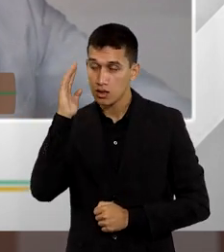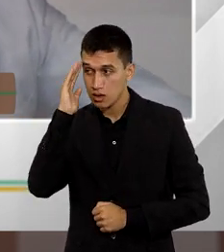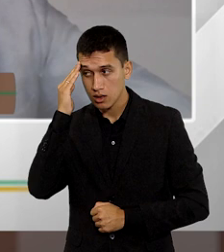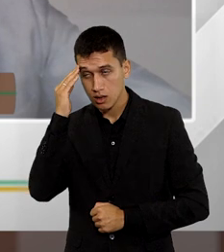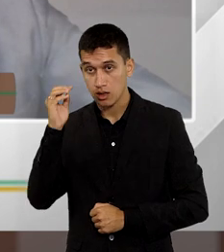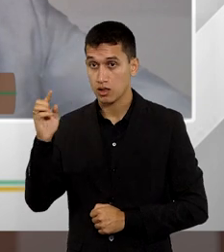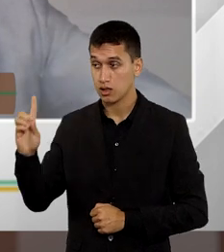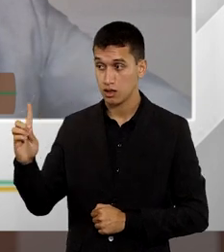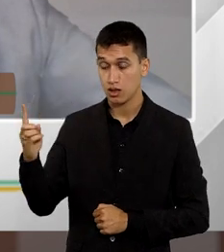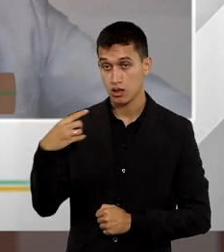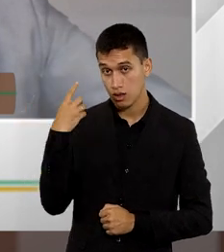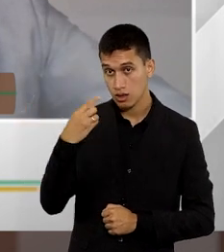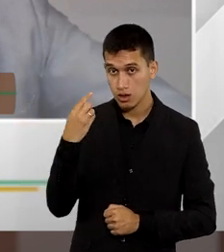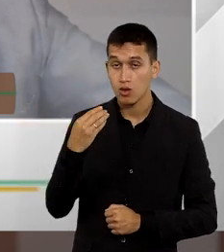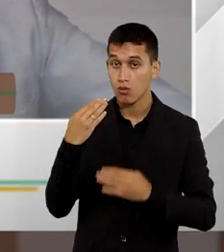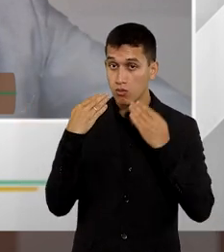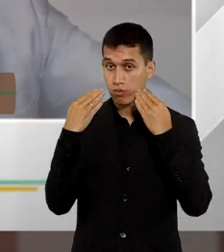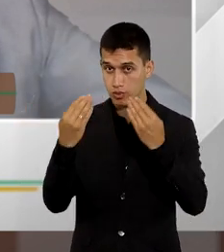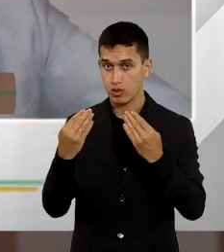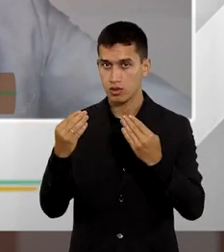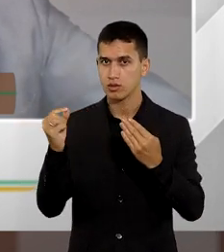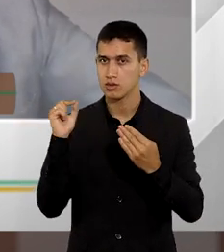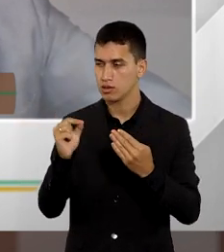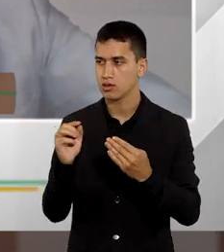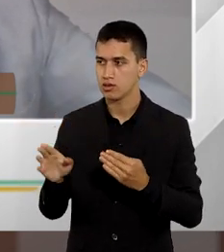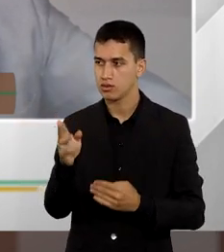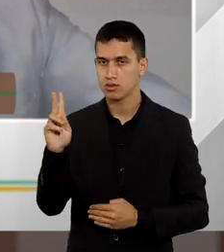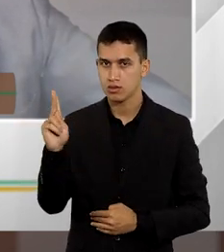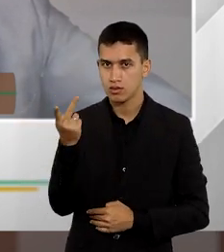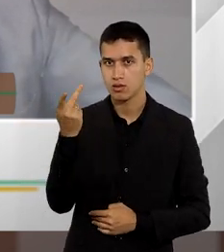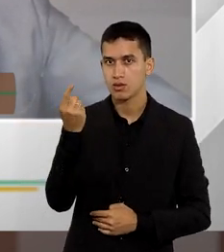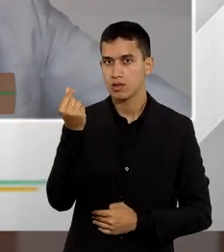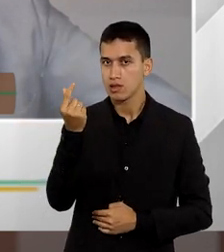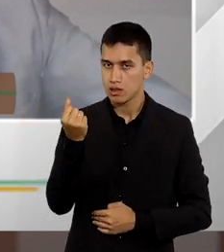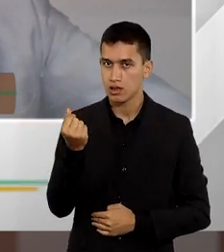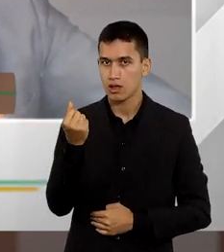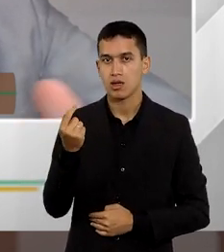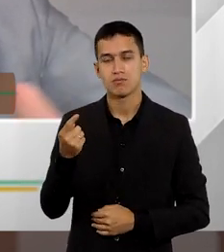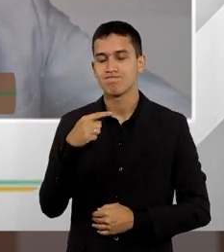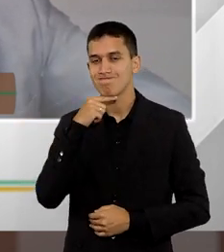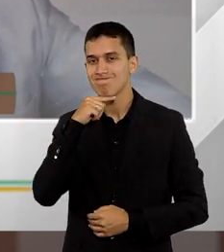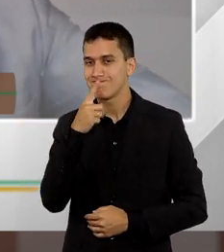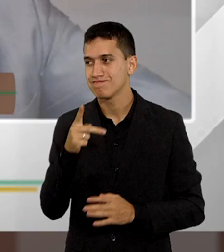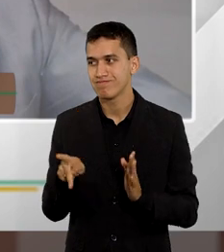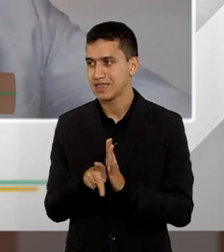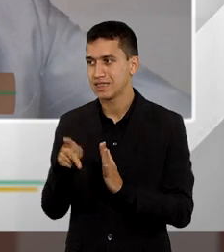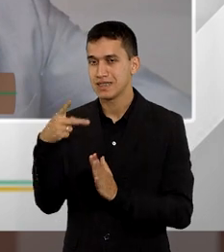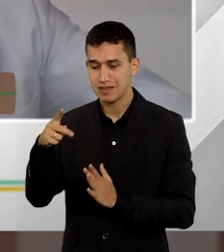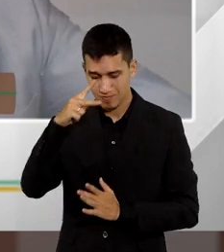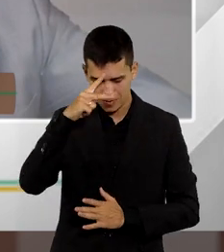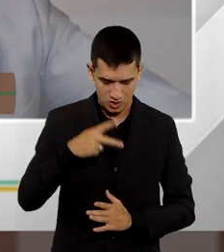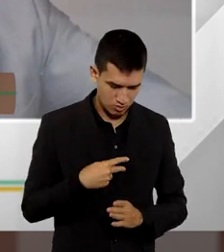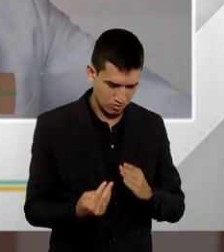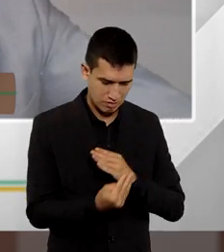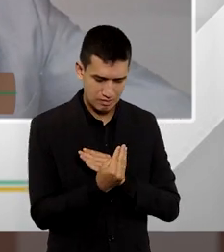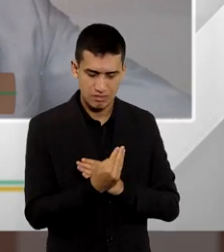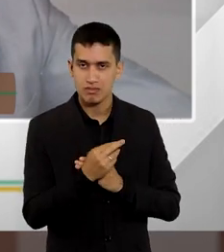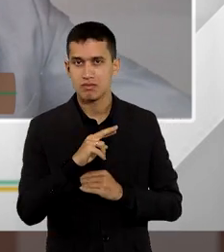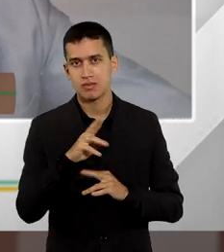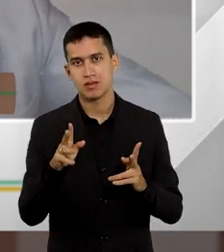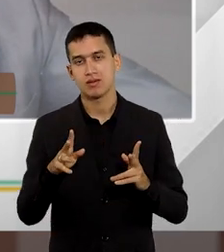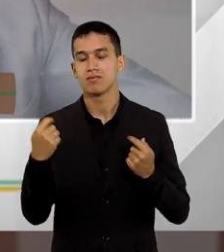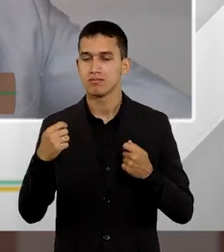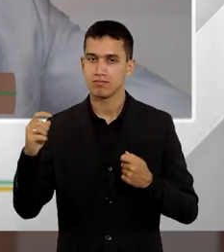comprovar que aqueles honorários são imprescindíveis para o seu sustento, há também a possibilidade de levar essa